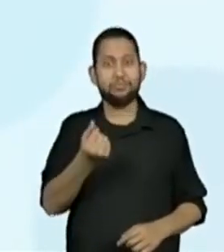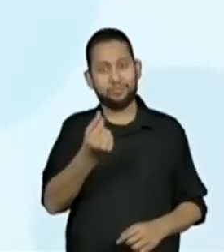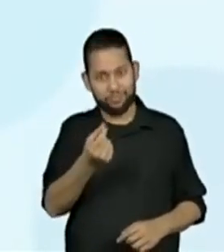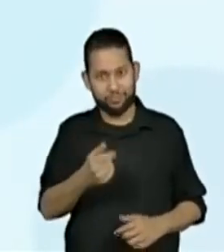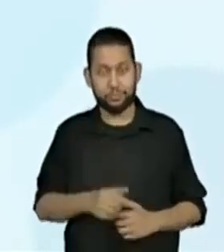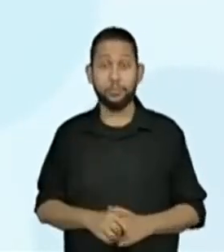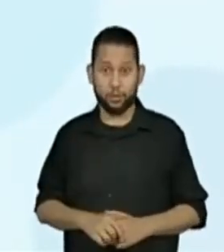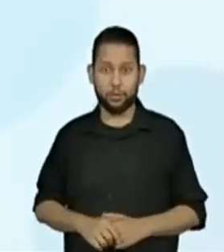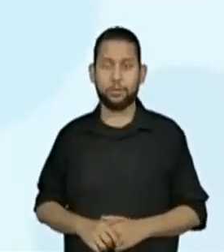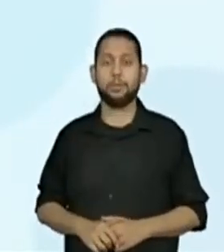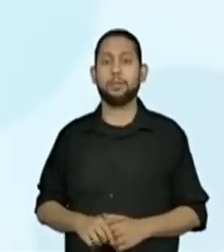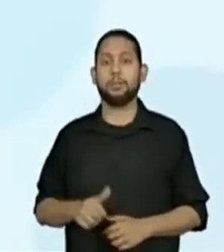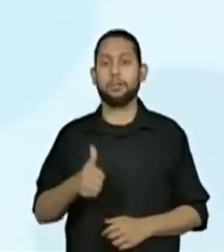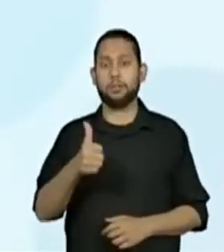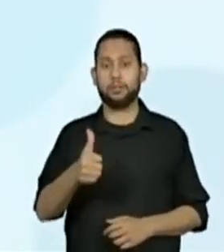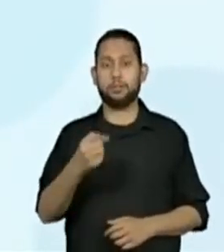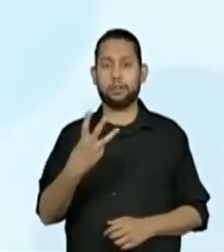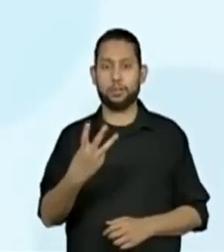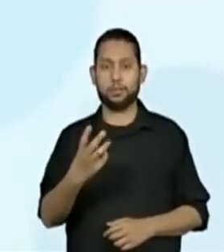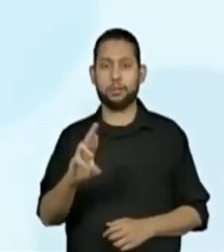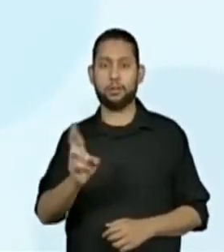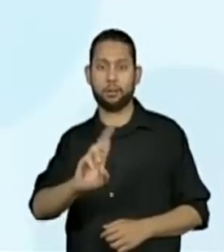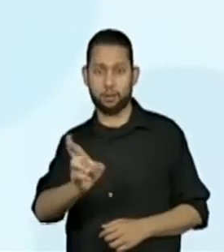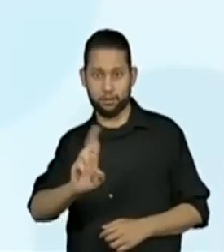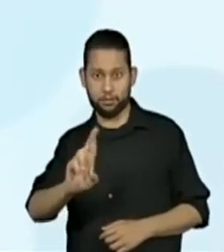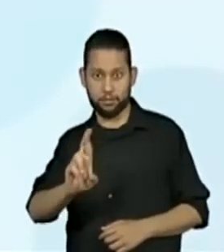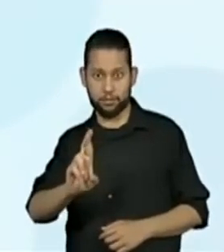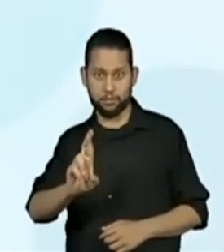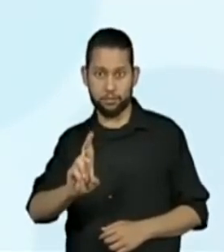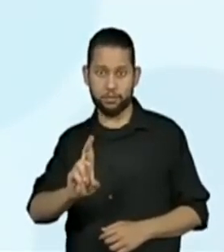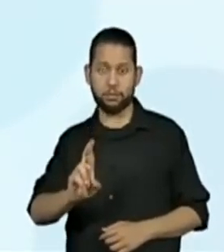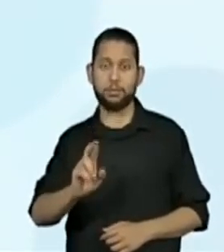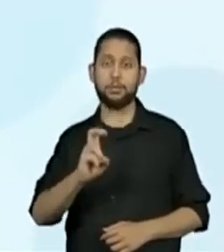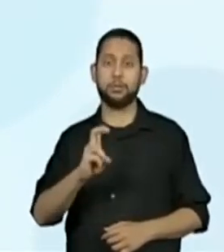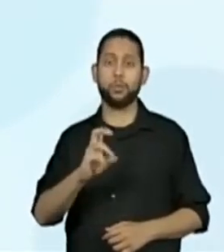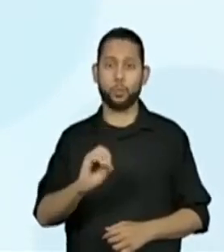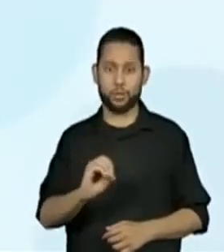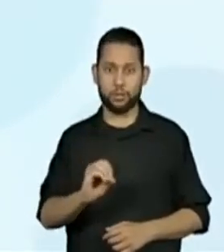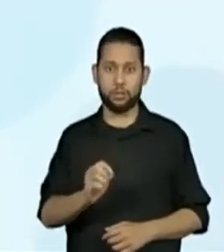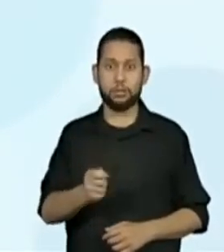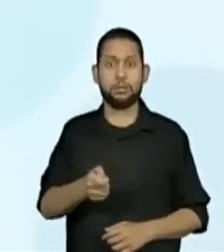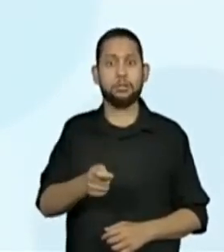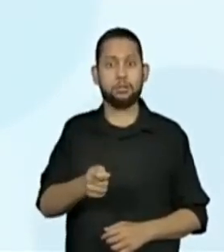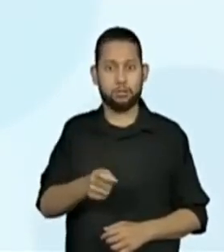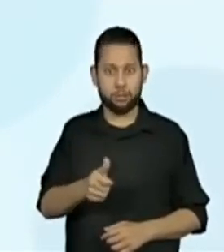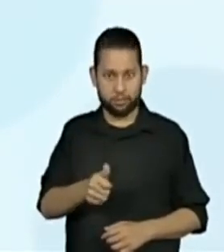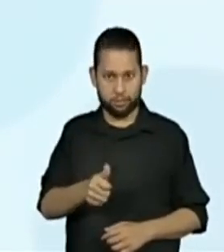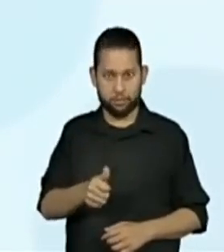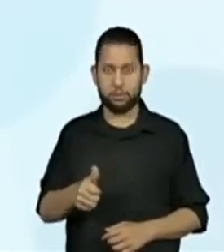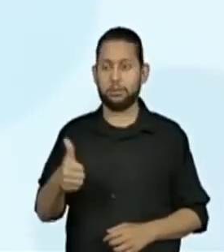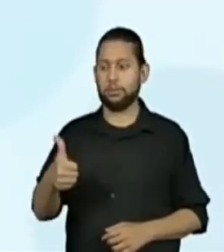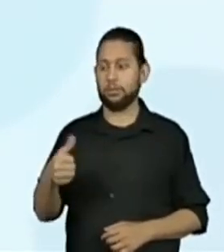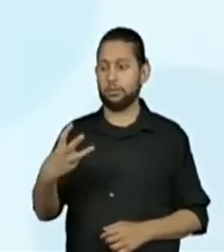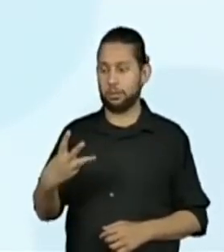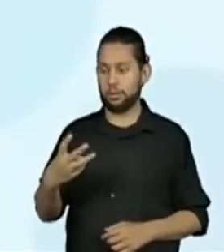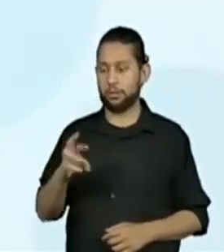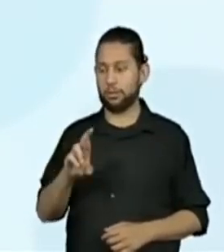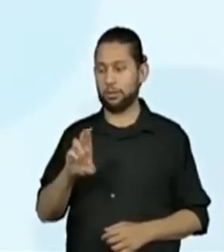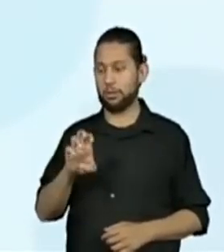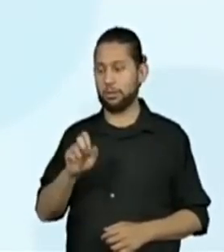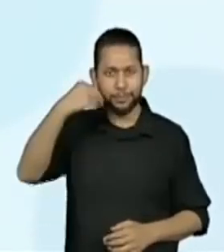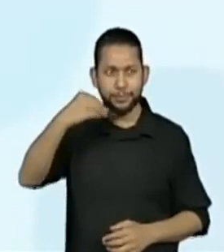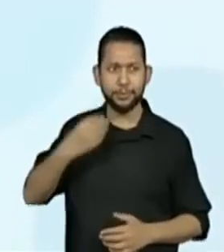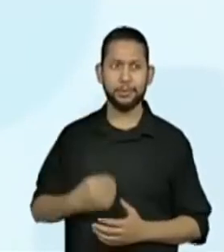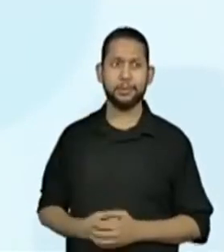13 reais e 50 centavos. Vejam aí os números presentes na nossa vida.